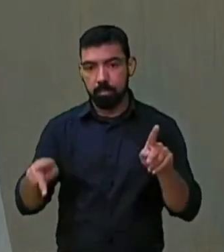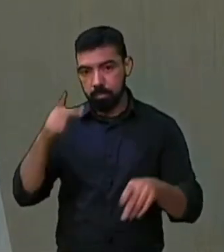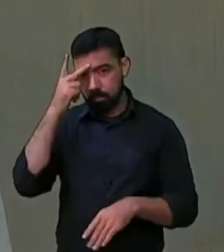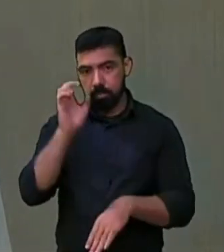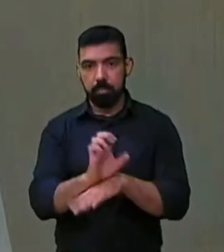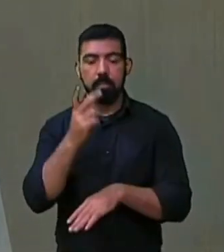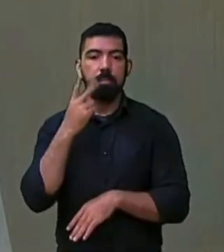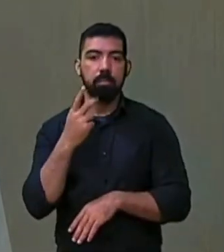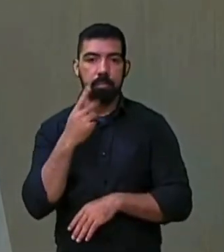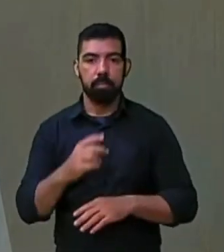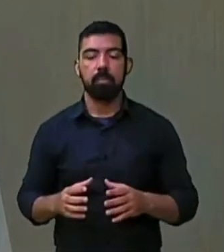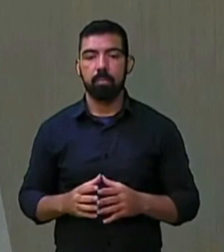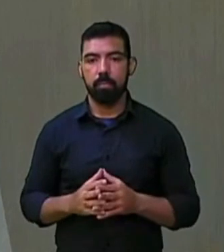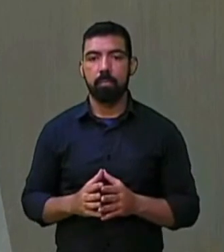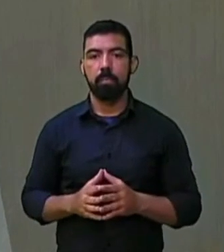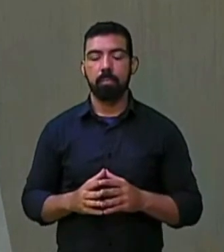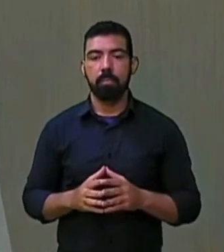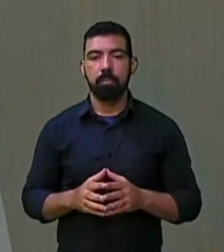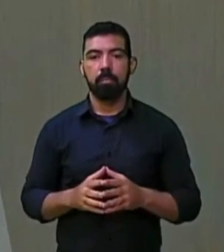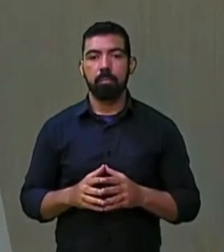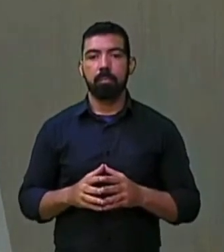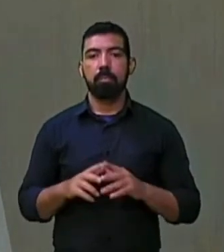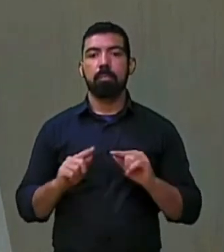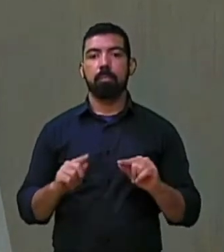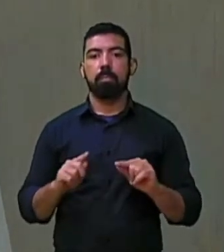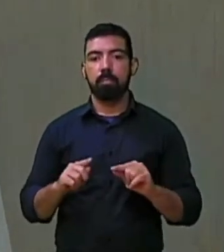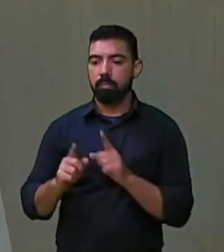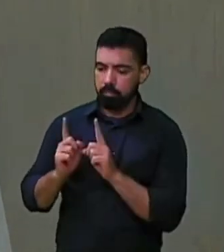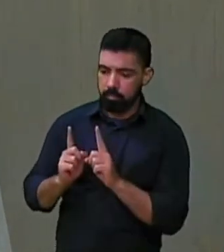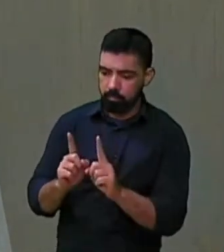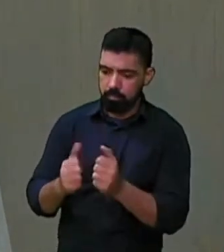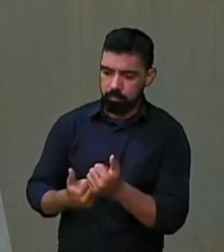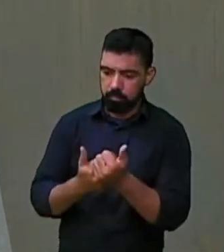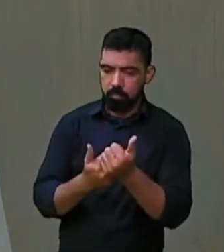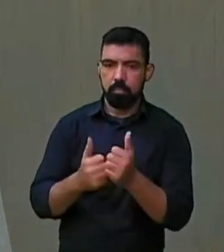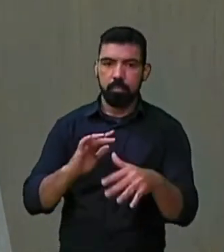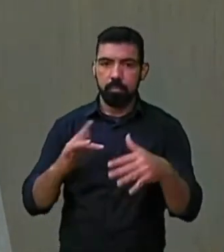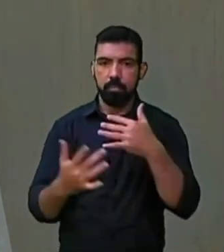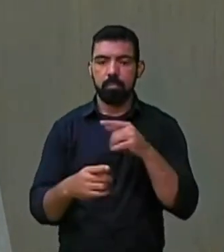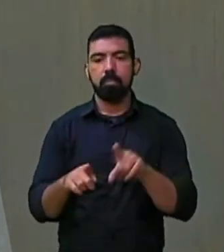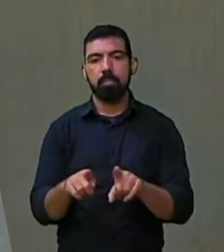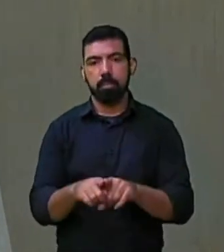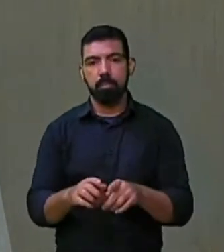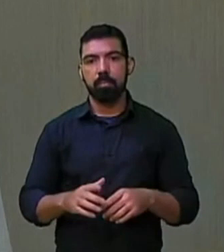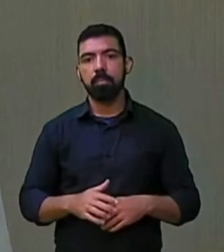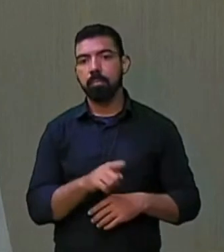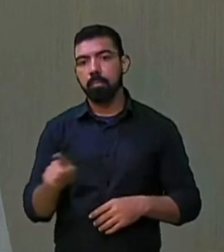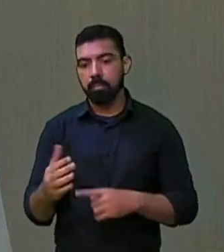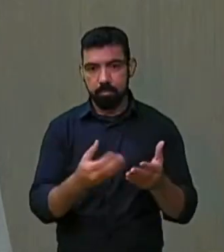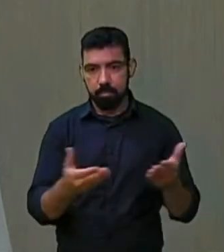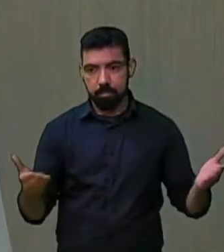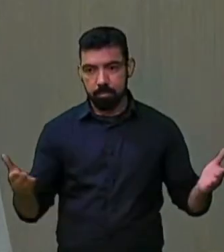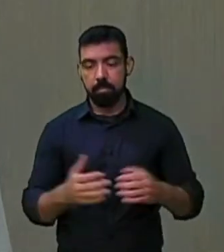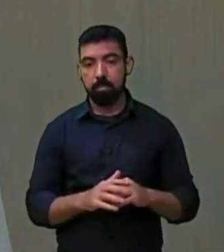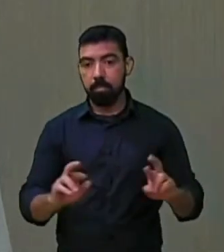cearense. Ao povo cearense que nos acompanha pelas redes sociais e tem engrandecido o nosso